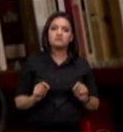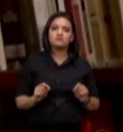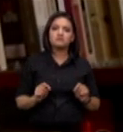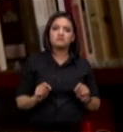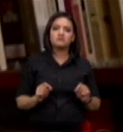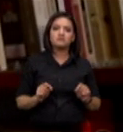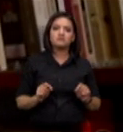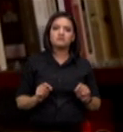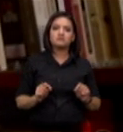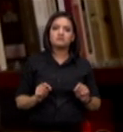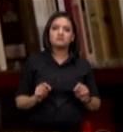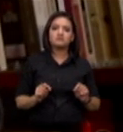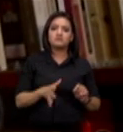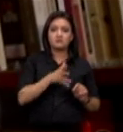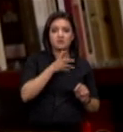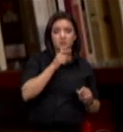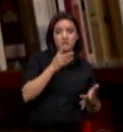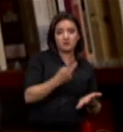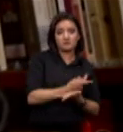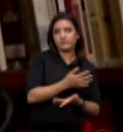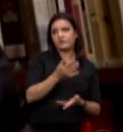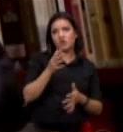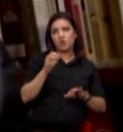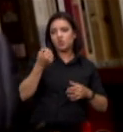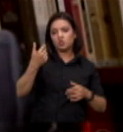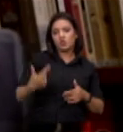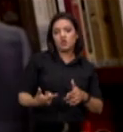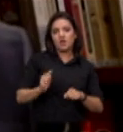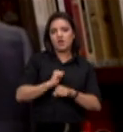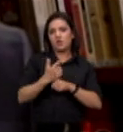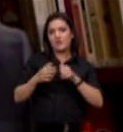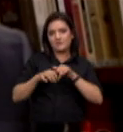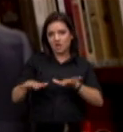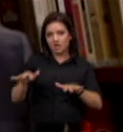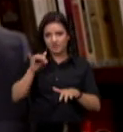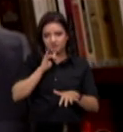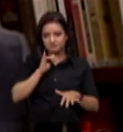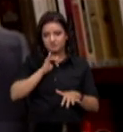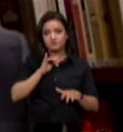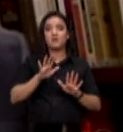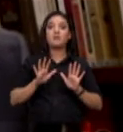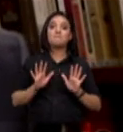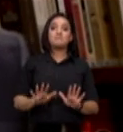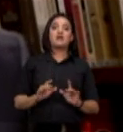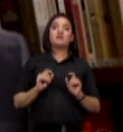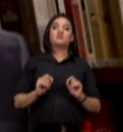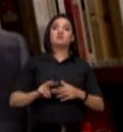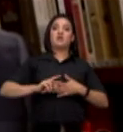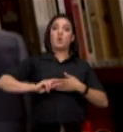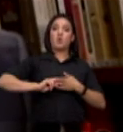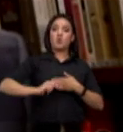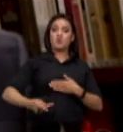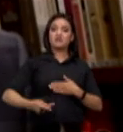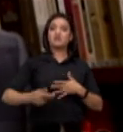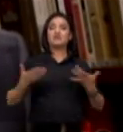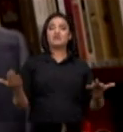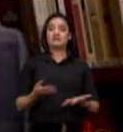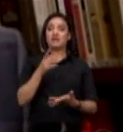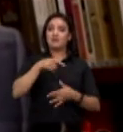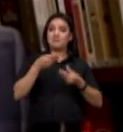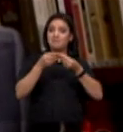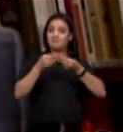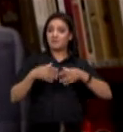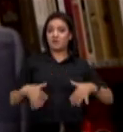que numa pandemia por exemplo numa crise de saúde mas os efeitos dela tendem a ser mais danosos